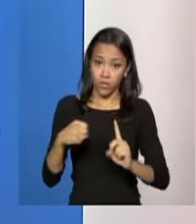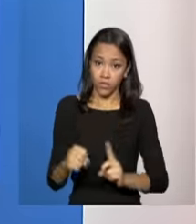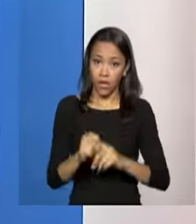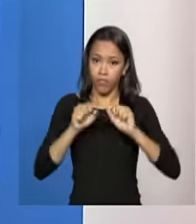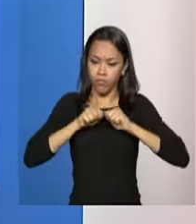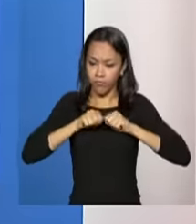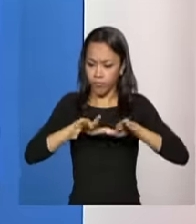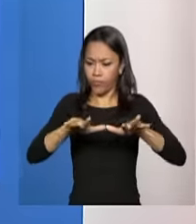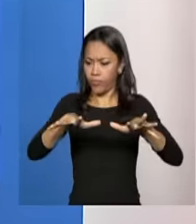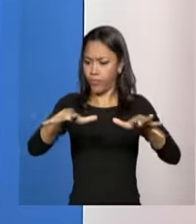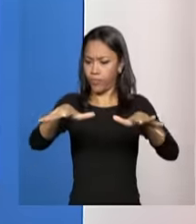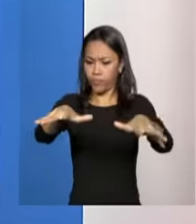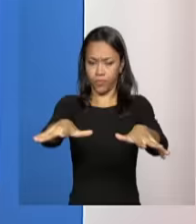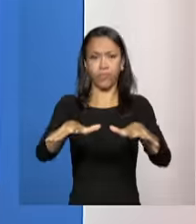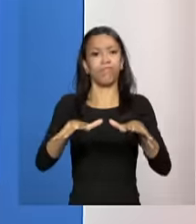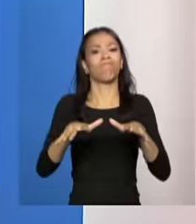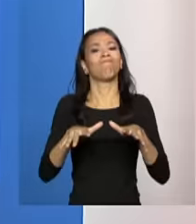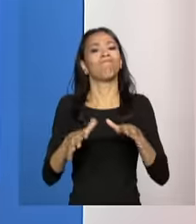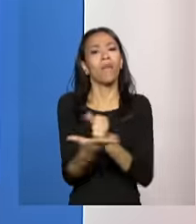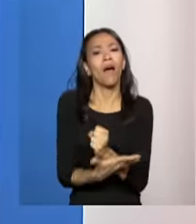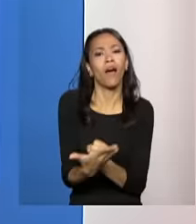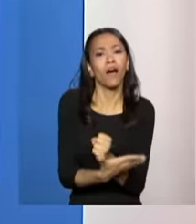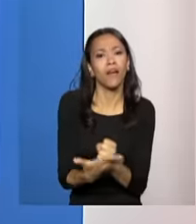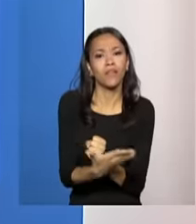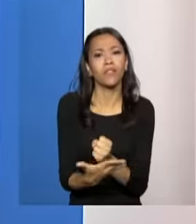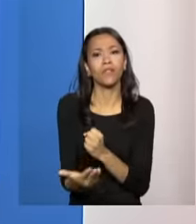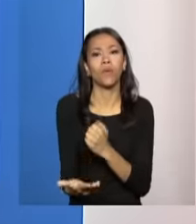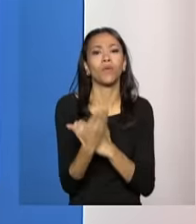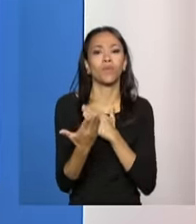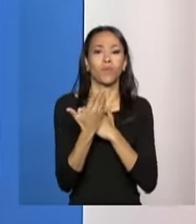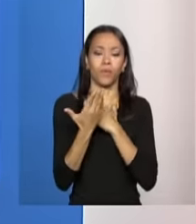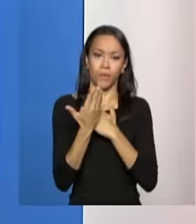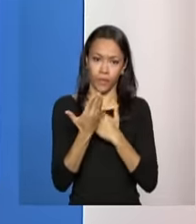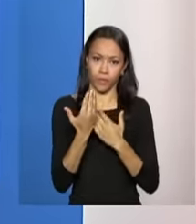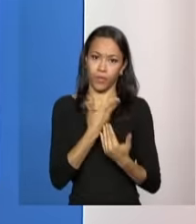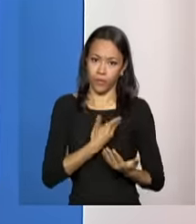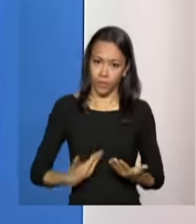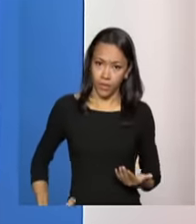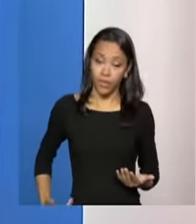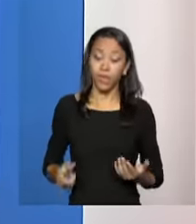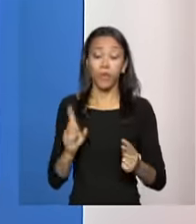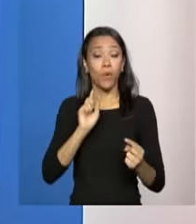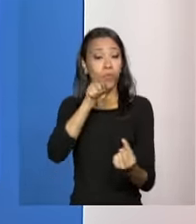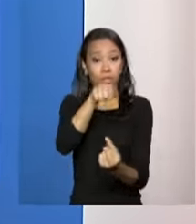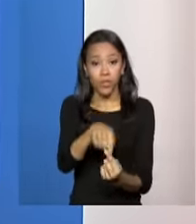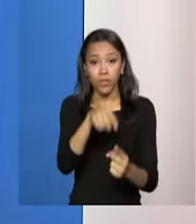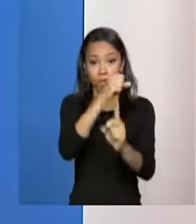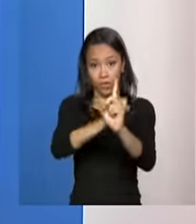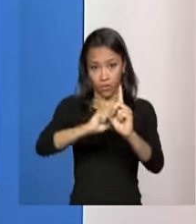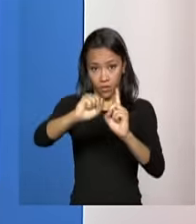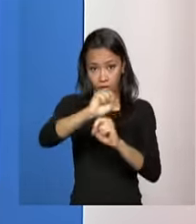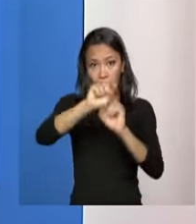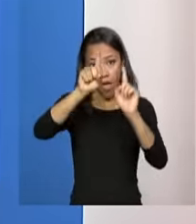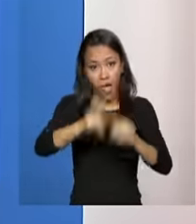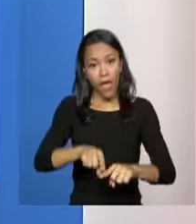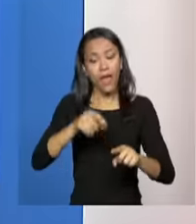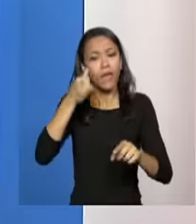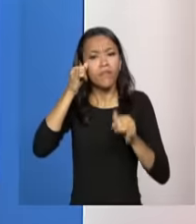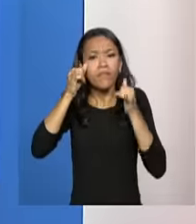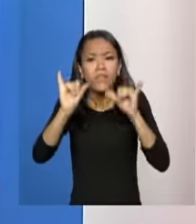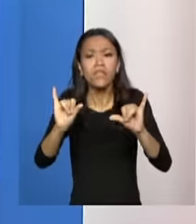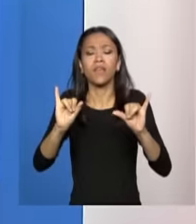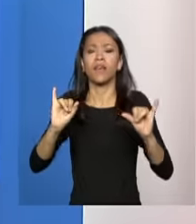com a proteção básica, quer dizer, o que a assistência pretende é prevenir que ocorram